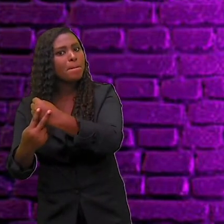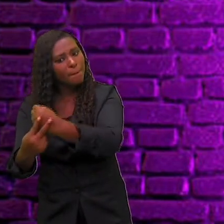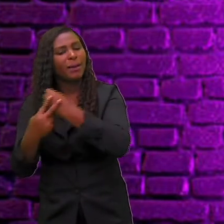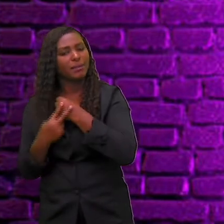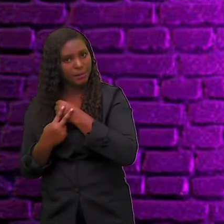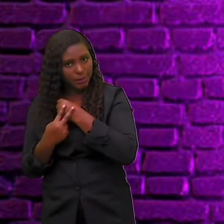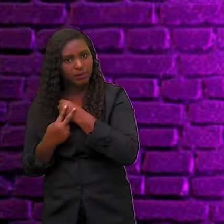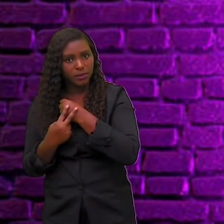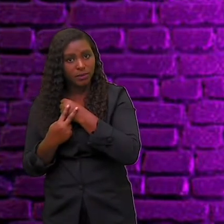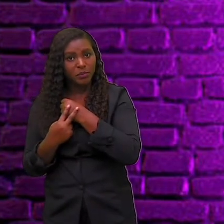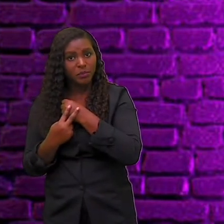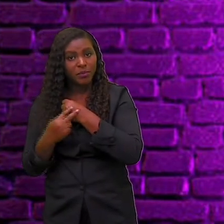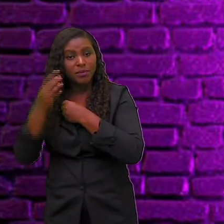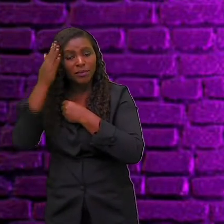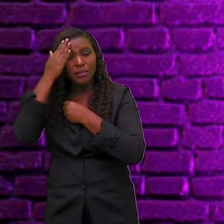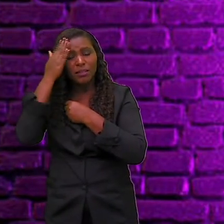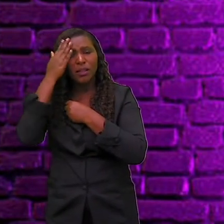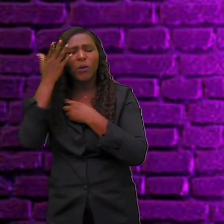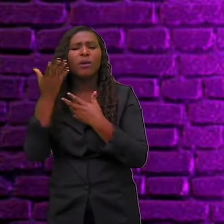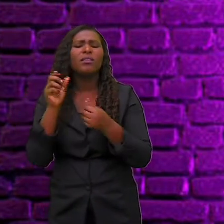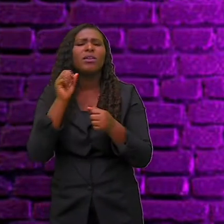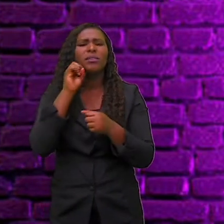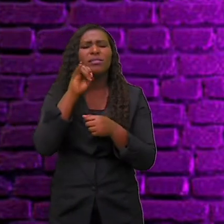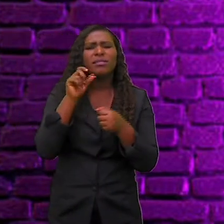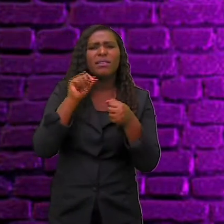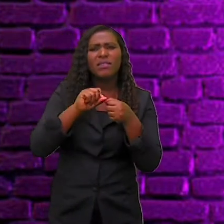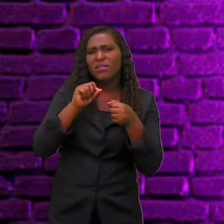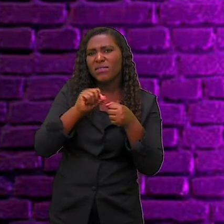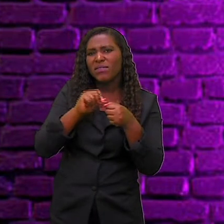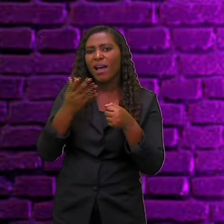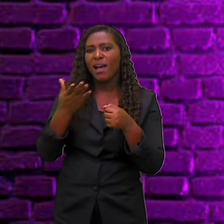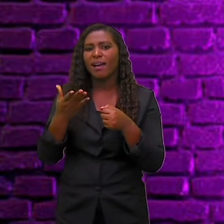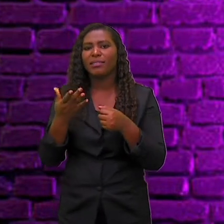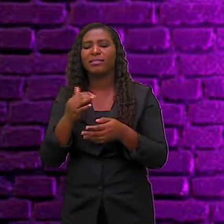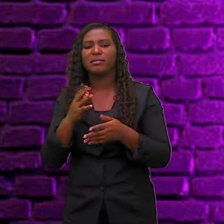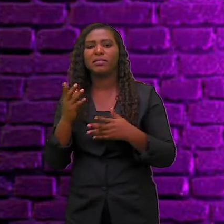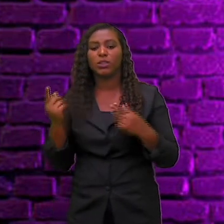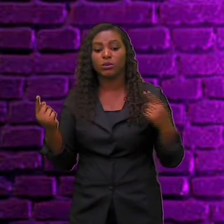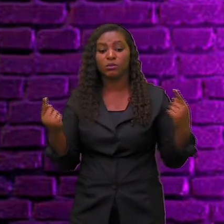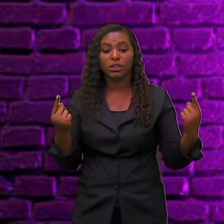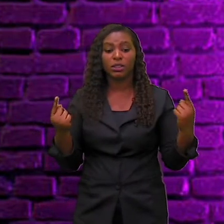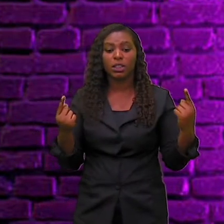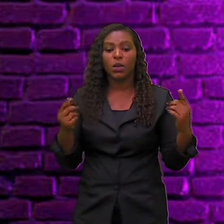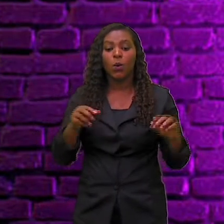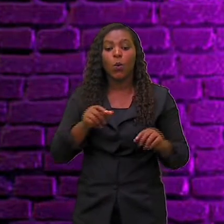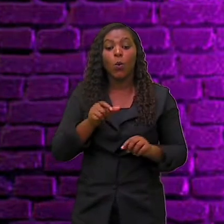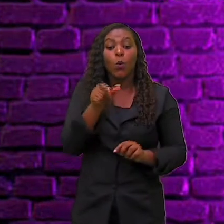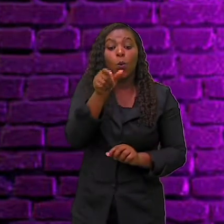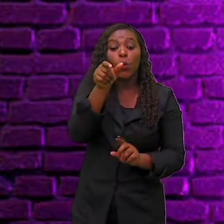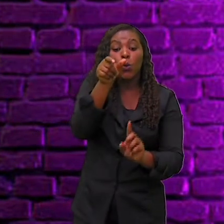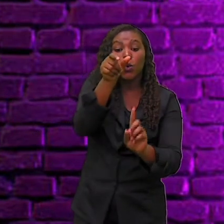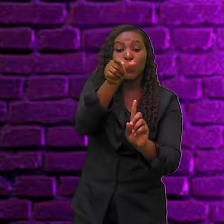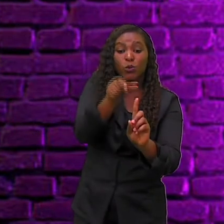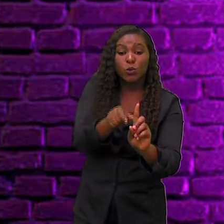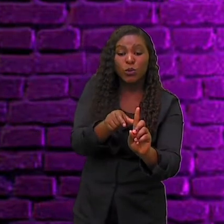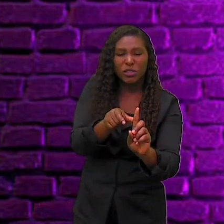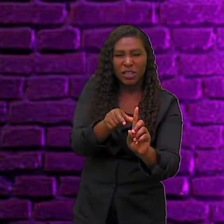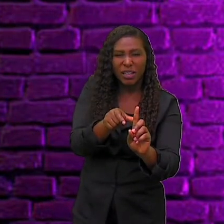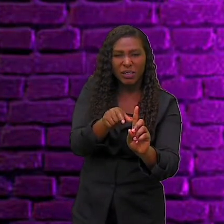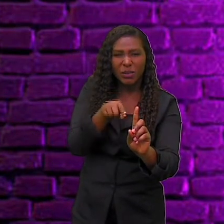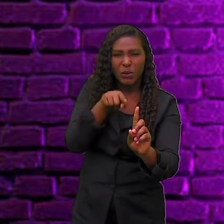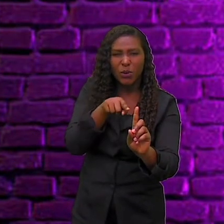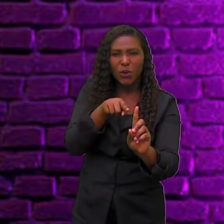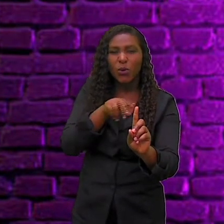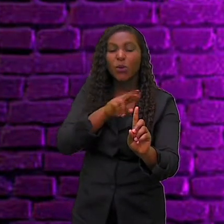essa inversão, o sujeito que está lá na voz ativa, ele torna-se o quê? Um agente